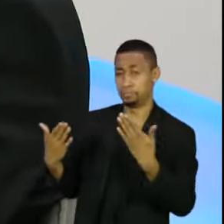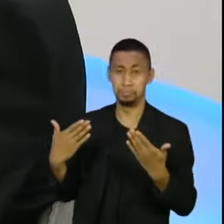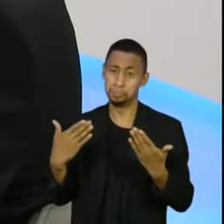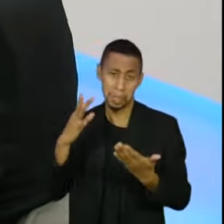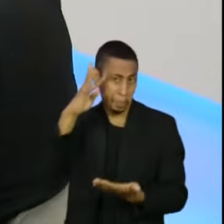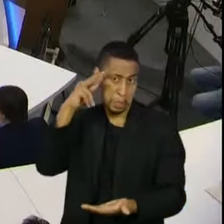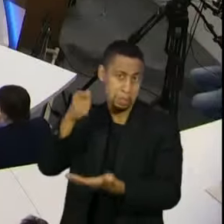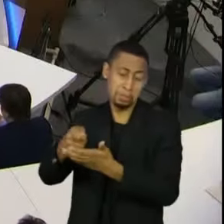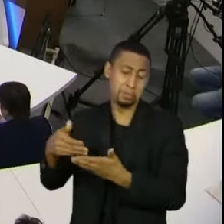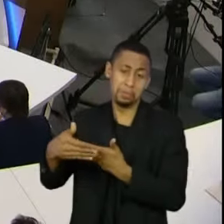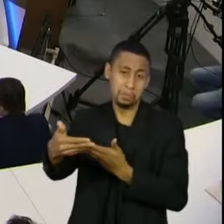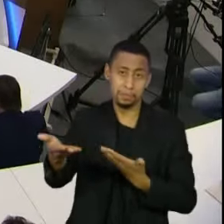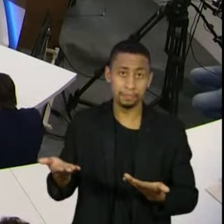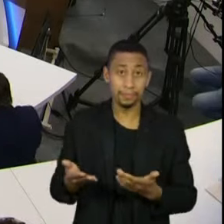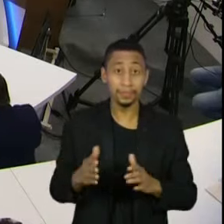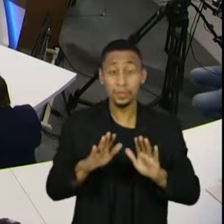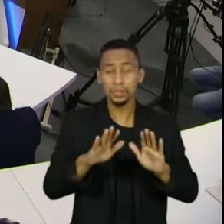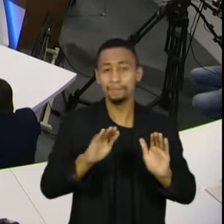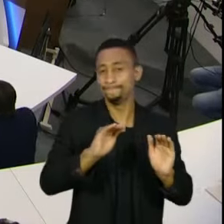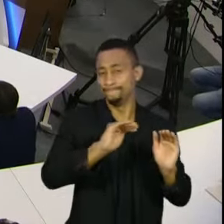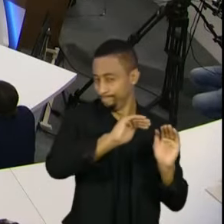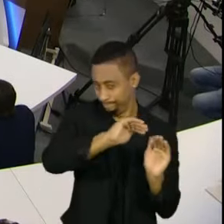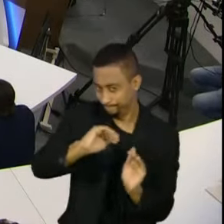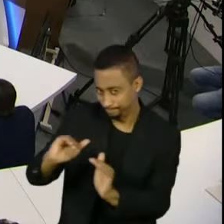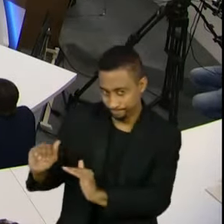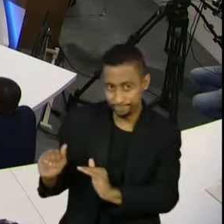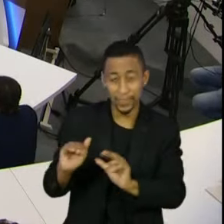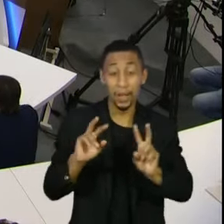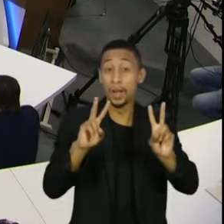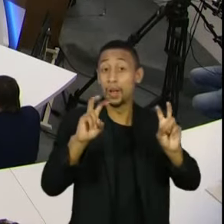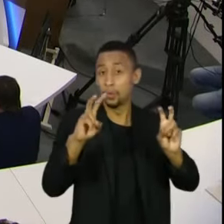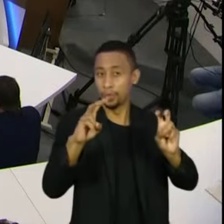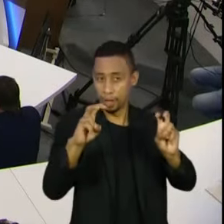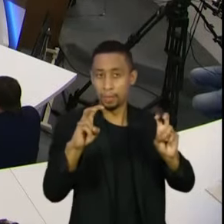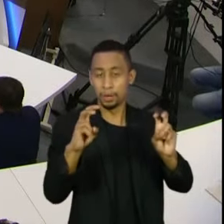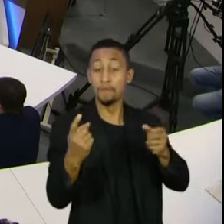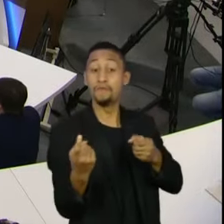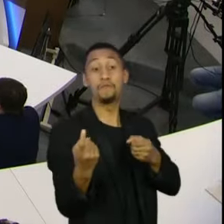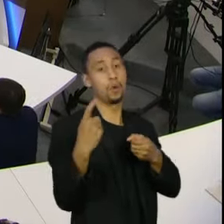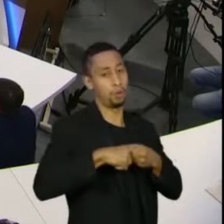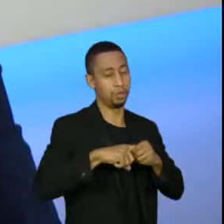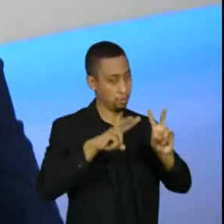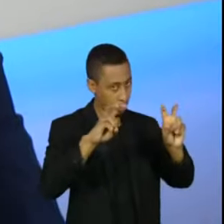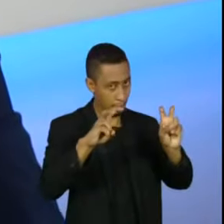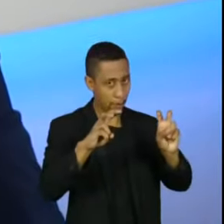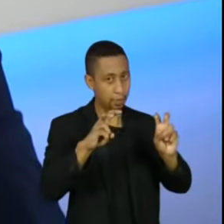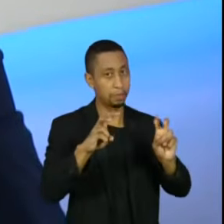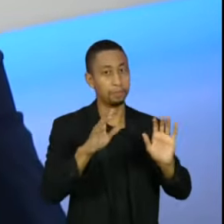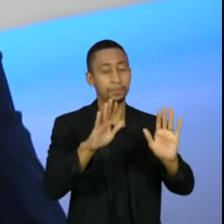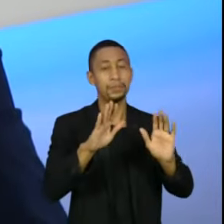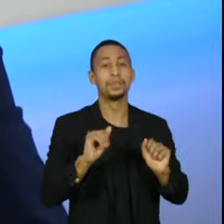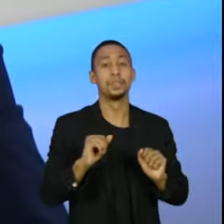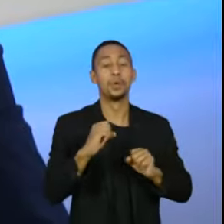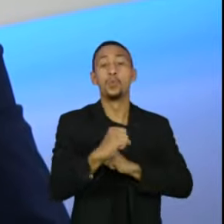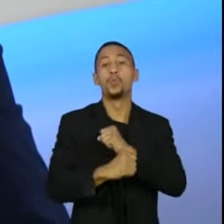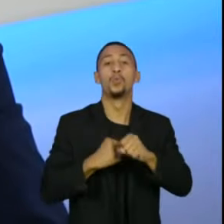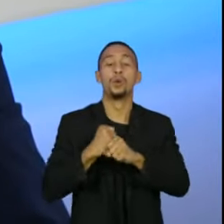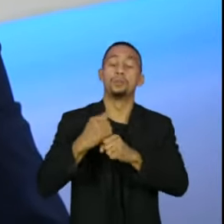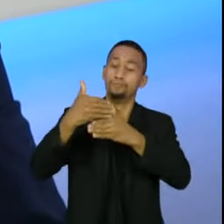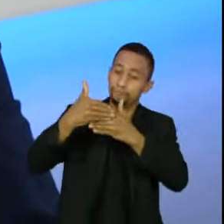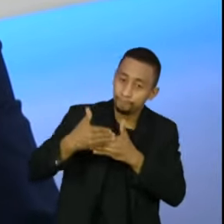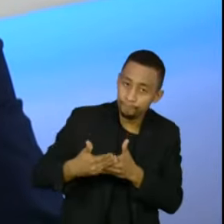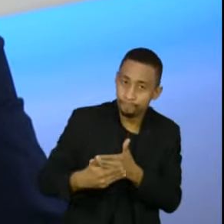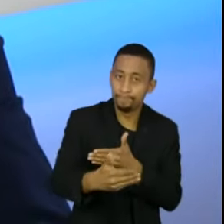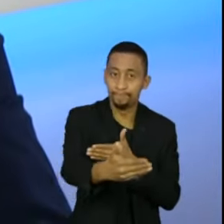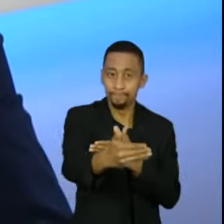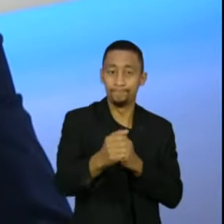nisso. Fernando, eu vou voltar aqui ao meu tema. Eu estou tomando temático hoje. Pegando aqui até o que a Vera disse, né? Virada do ano, e aí eu acho